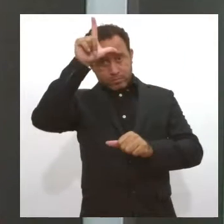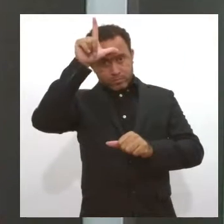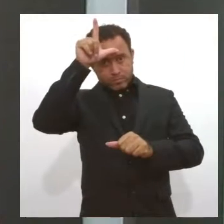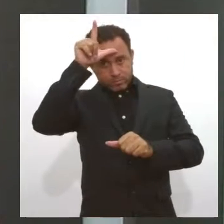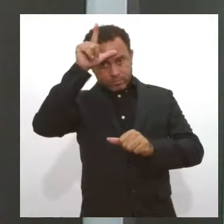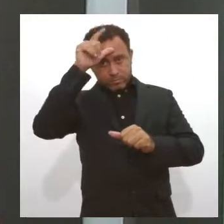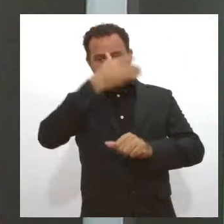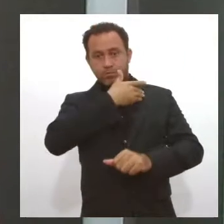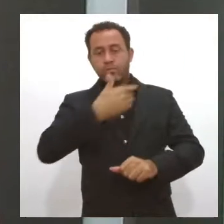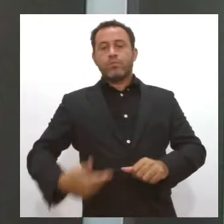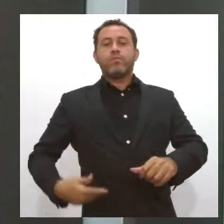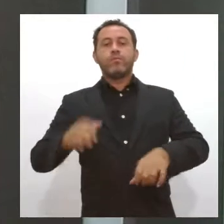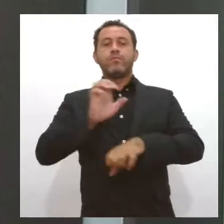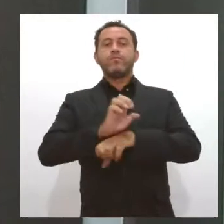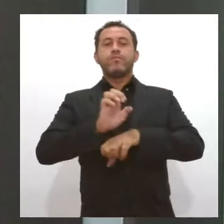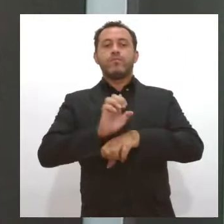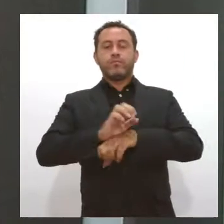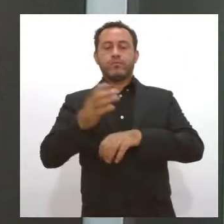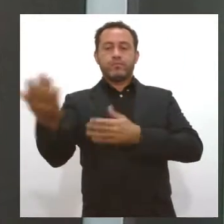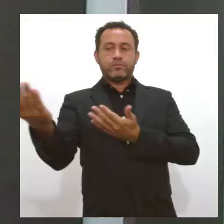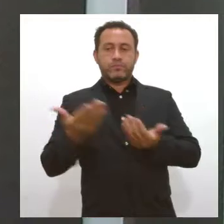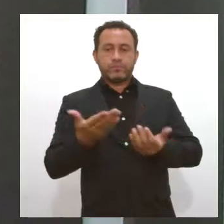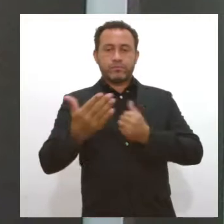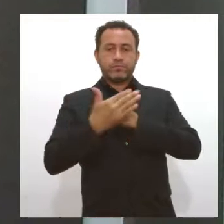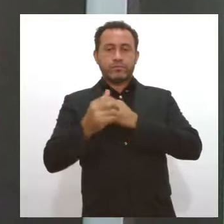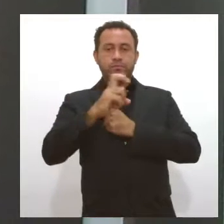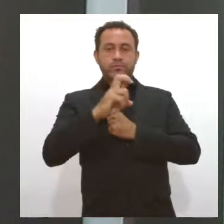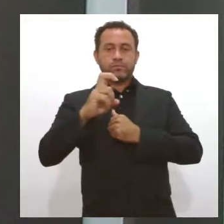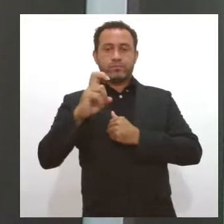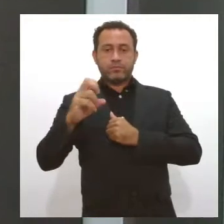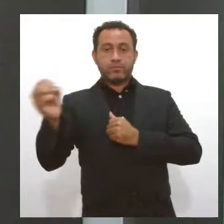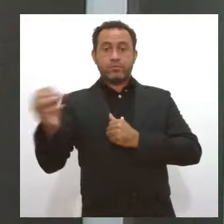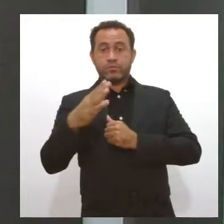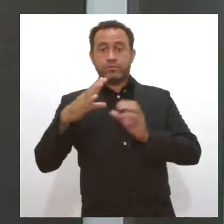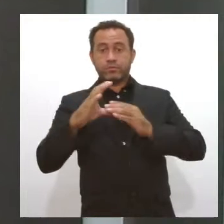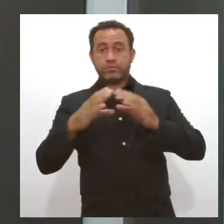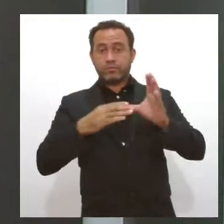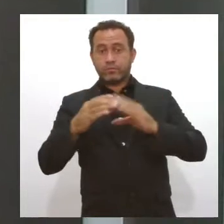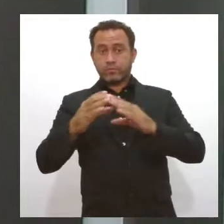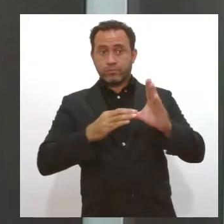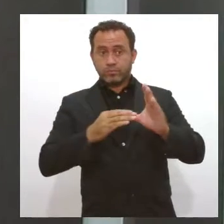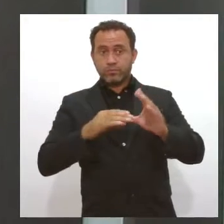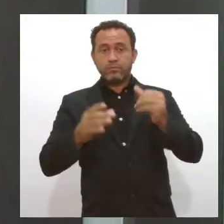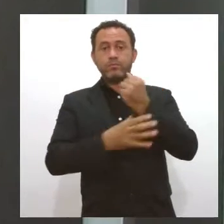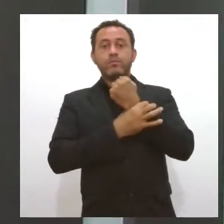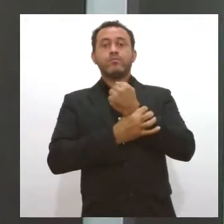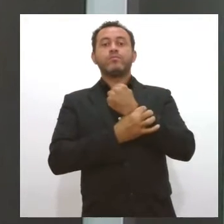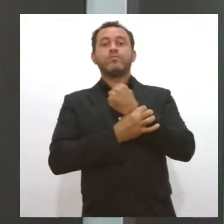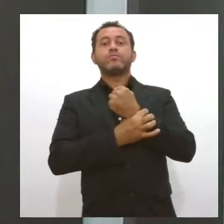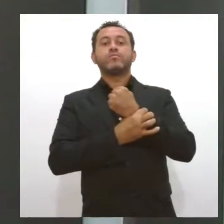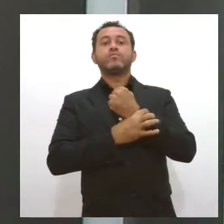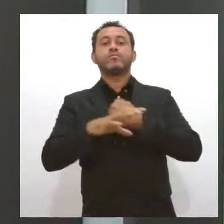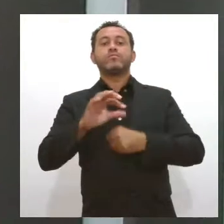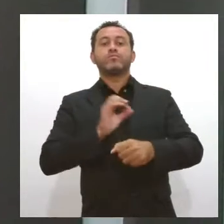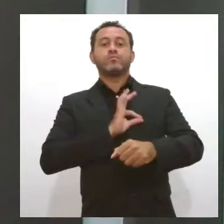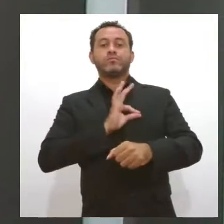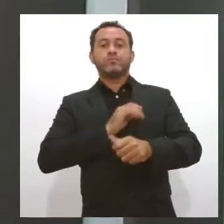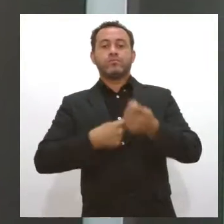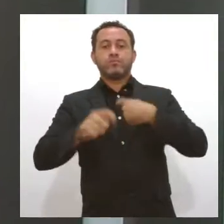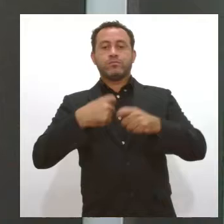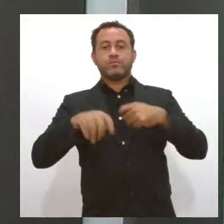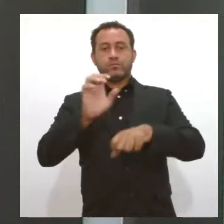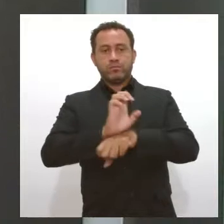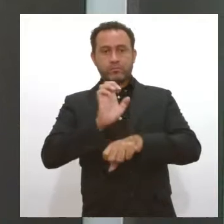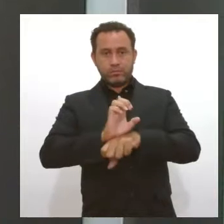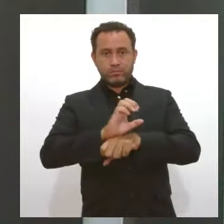O governo do Estado anuncia a convocação de 555 novos servidores para a segurança pública e administração estadual.